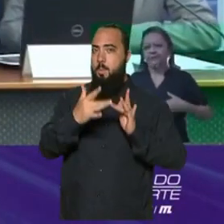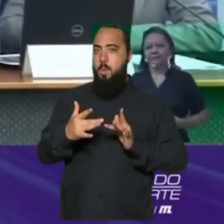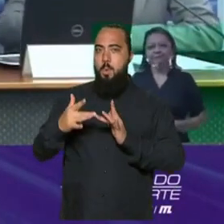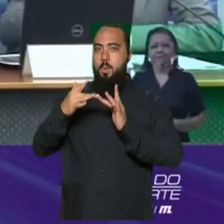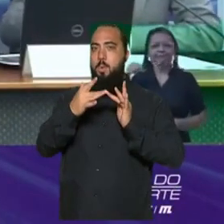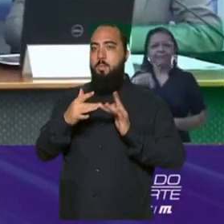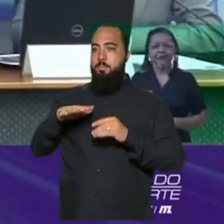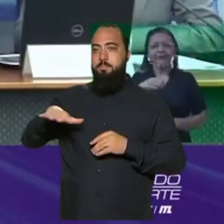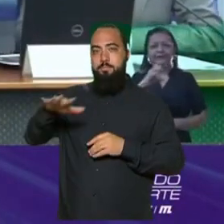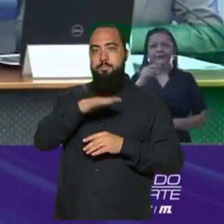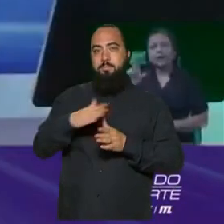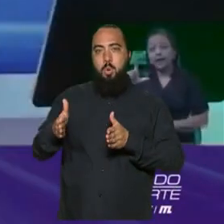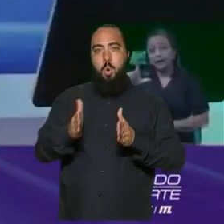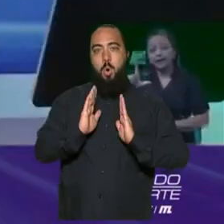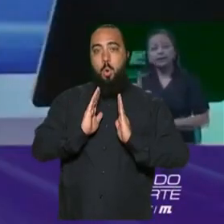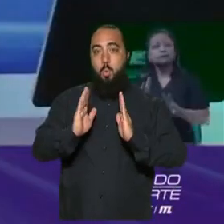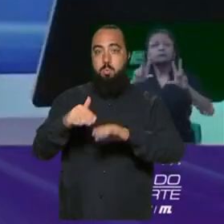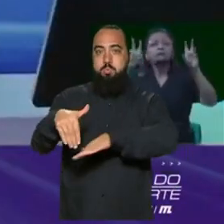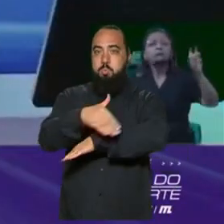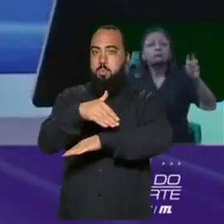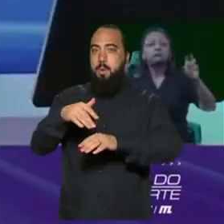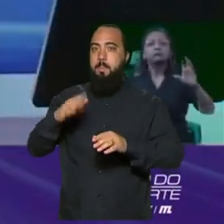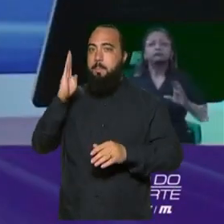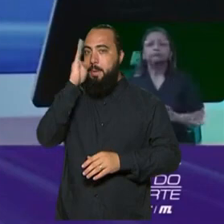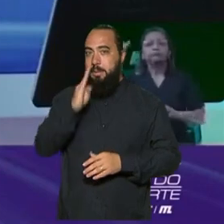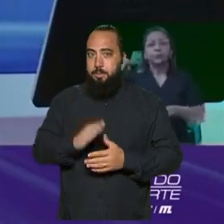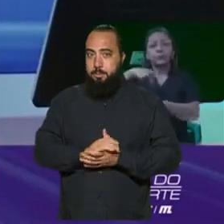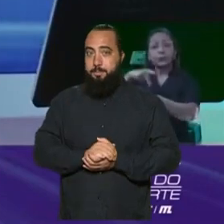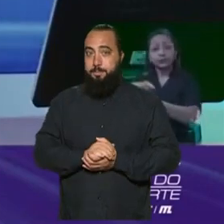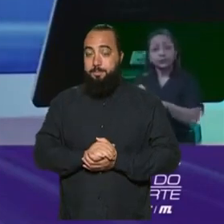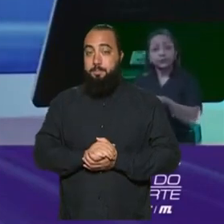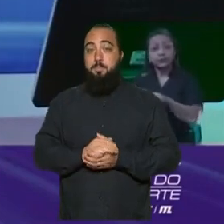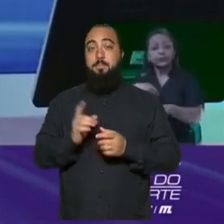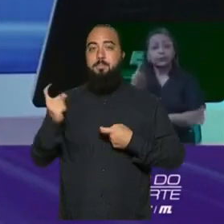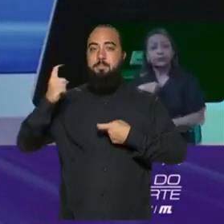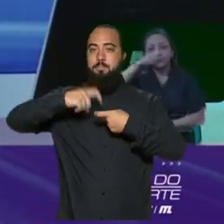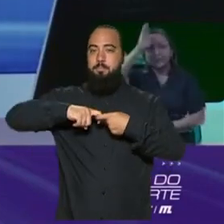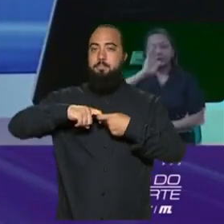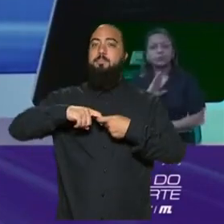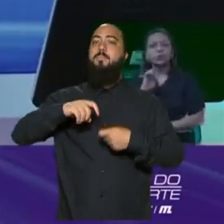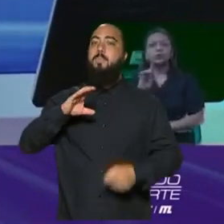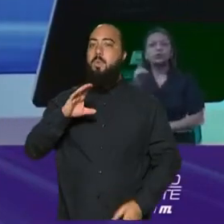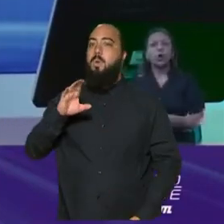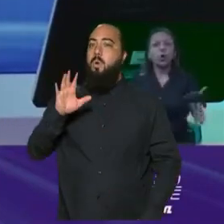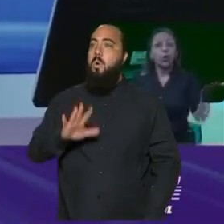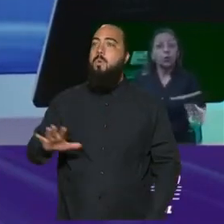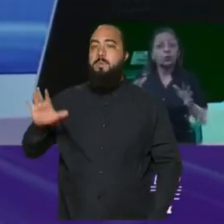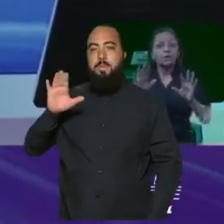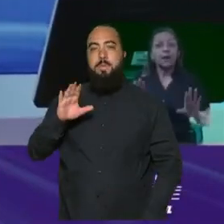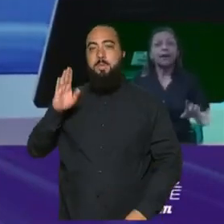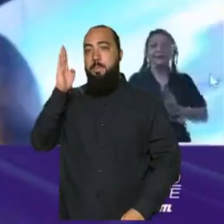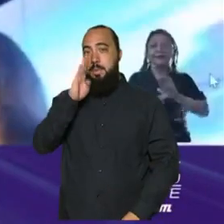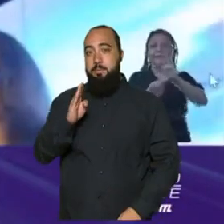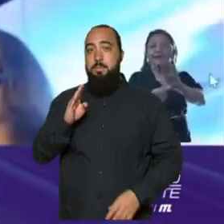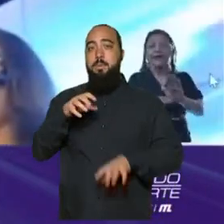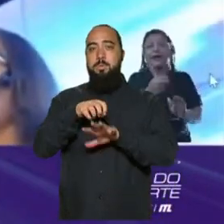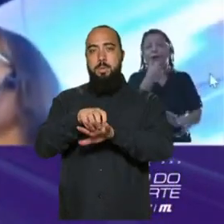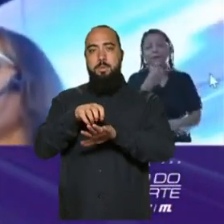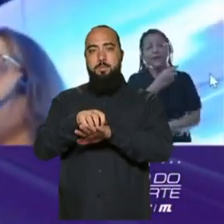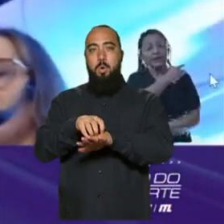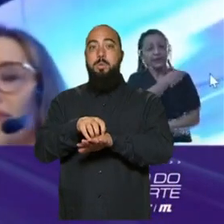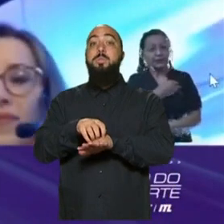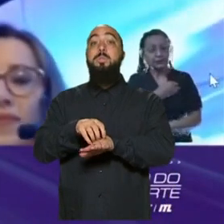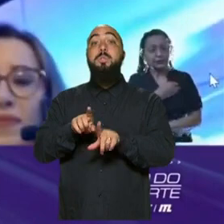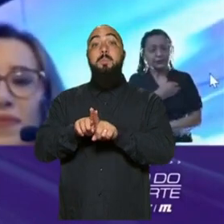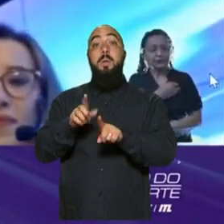Rodovias Brasileiras. Realizado em parceria com a Confederação Nacional dos Transportes e o SET-Senate, o evento